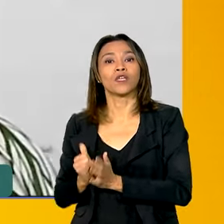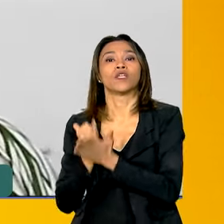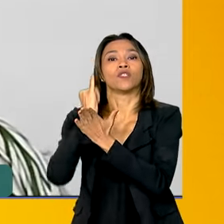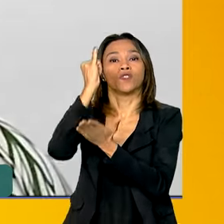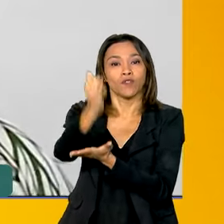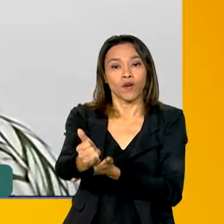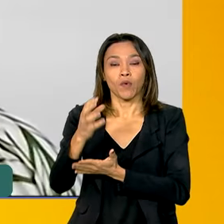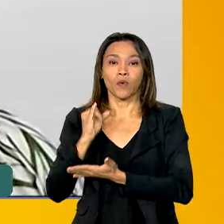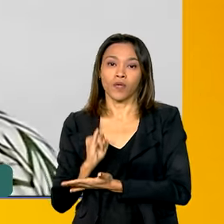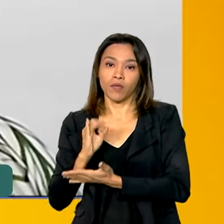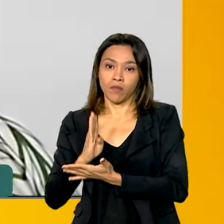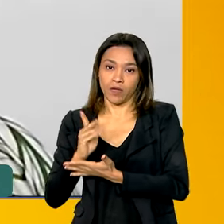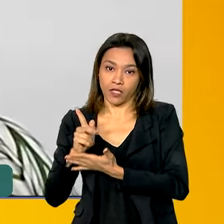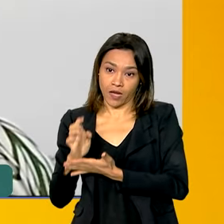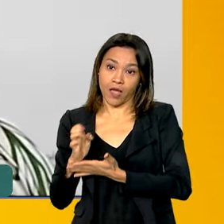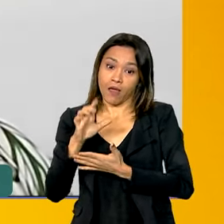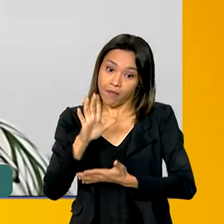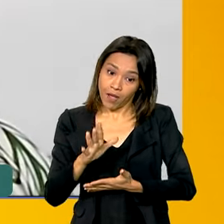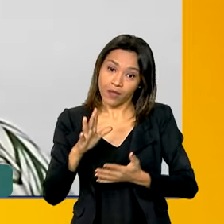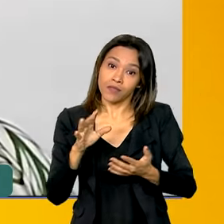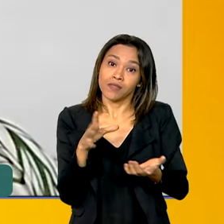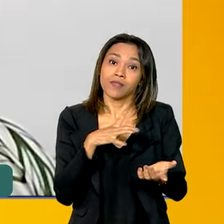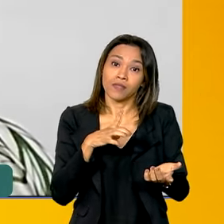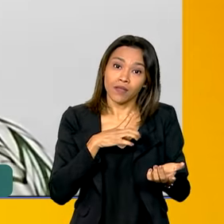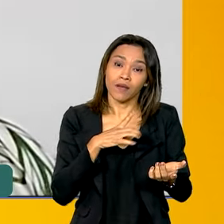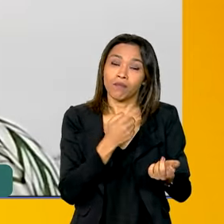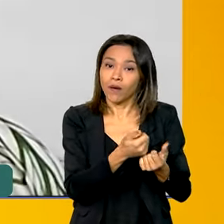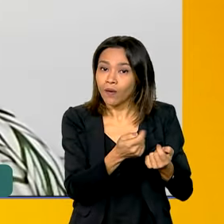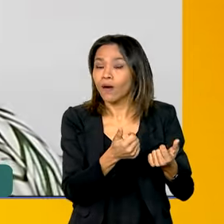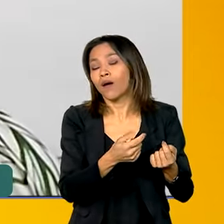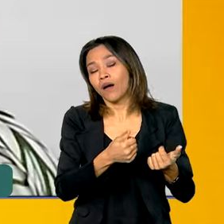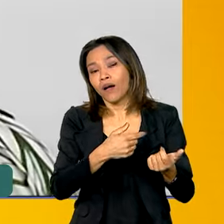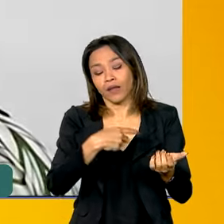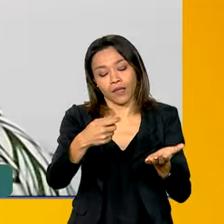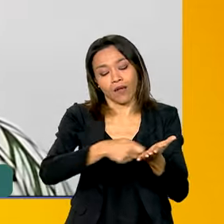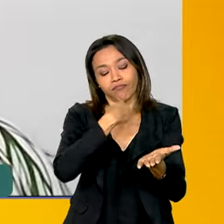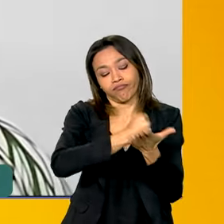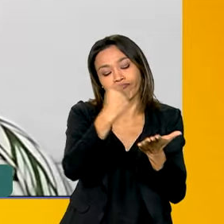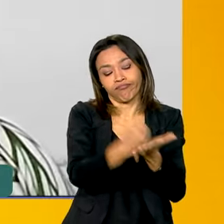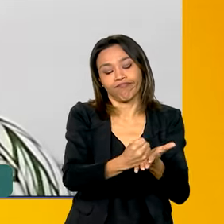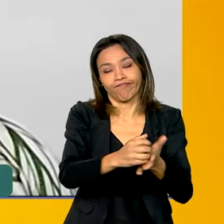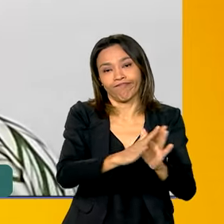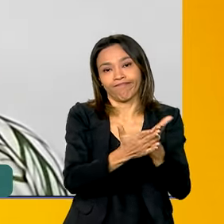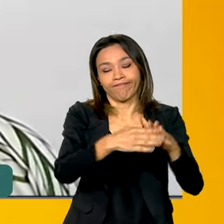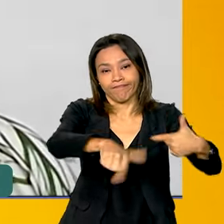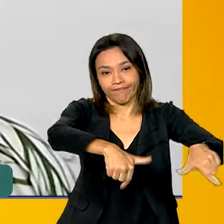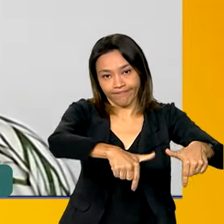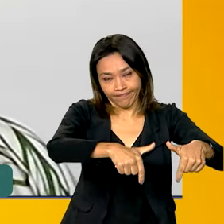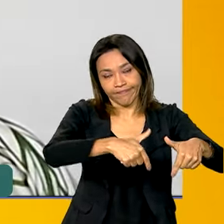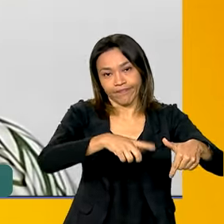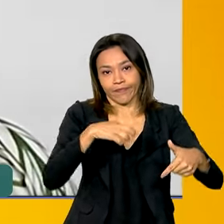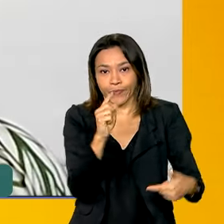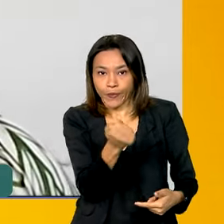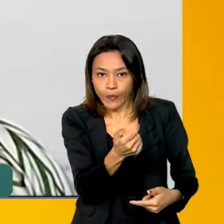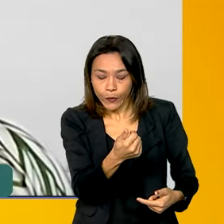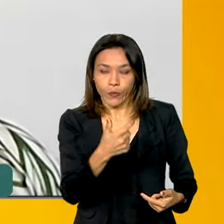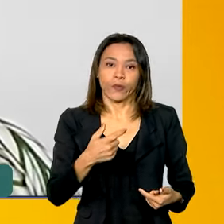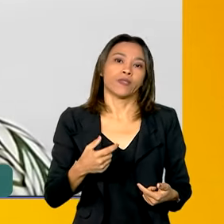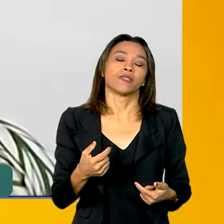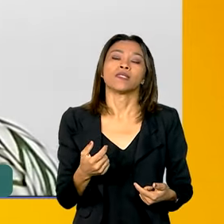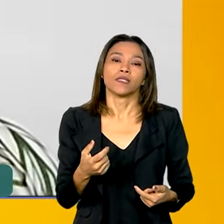milhão de trabalhadoras têm a carteira de trabalho, estão na formalização e têm esse